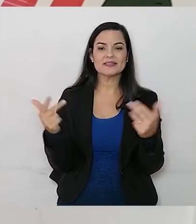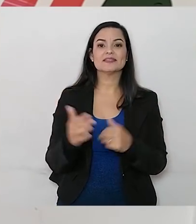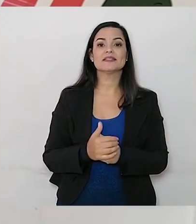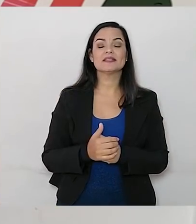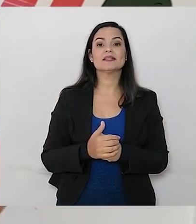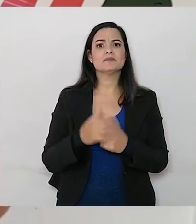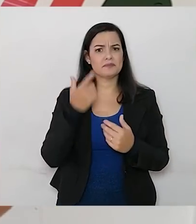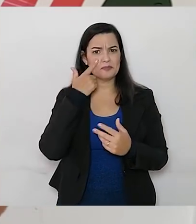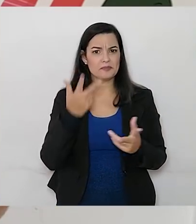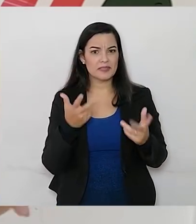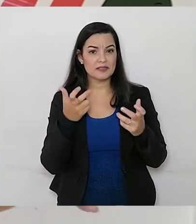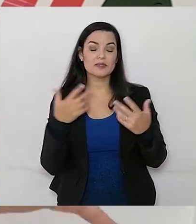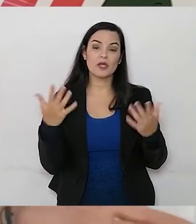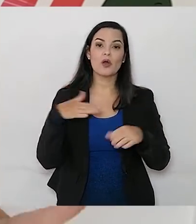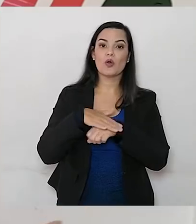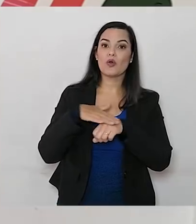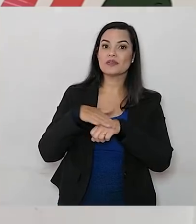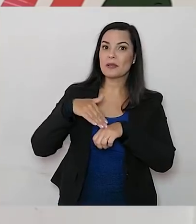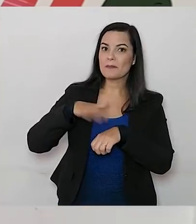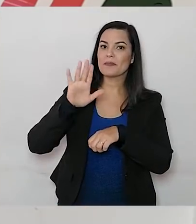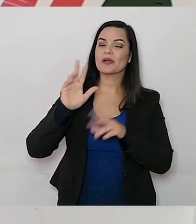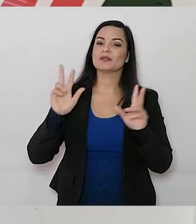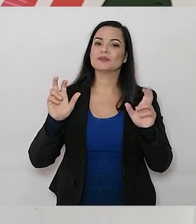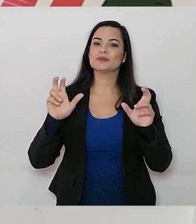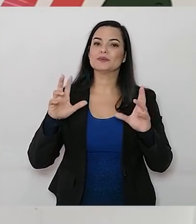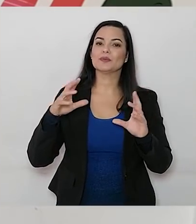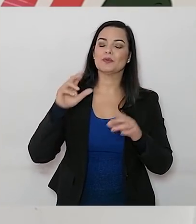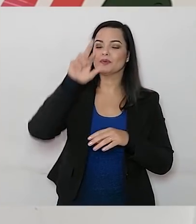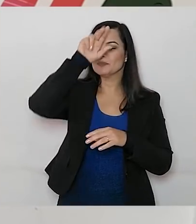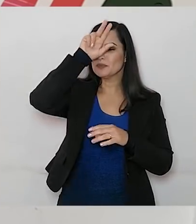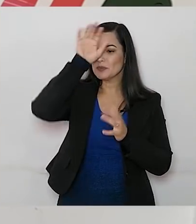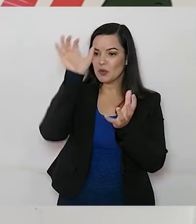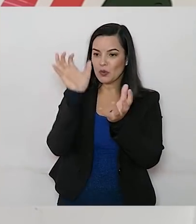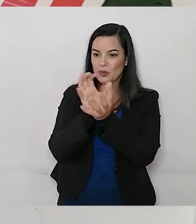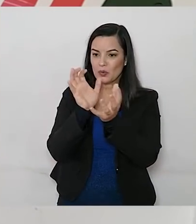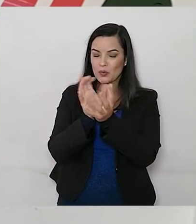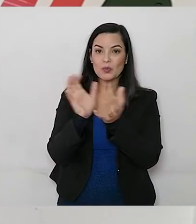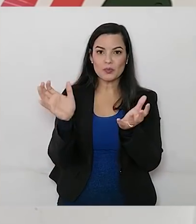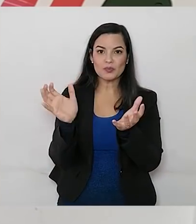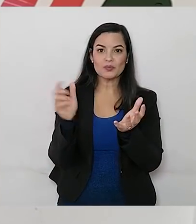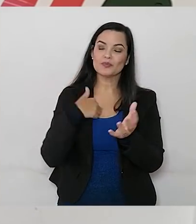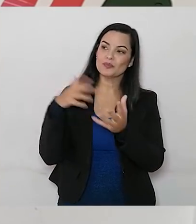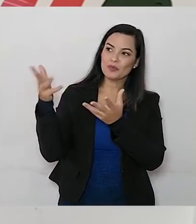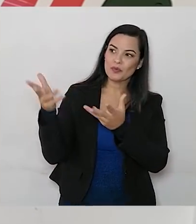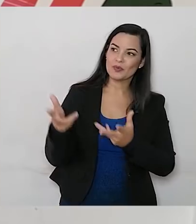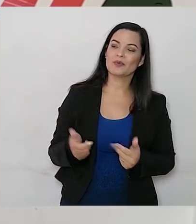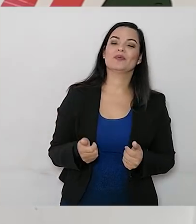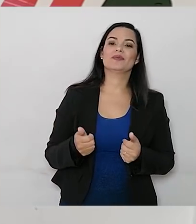pouquinho mais sobre esse mundo dos insetos, a Pro convidou uma pessoa muito especial.